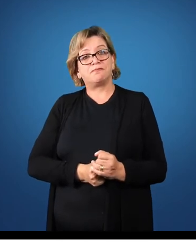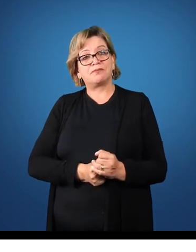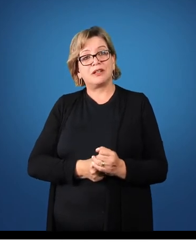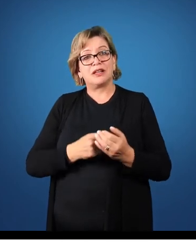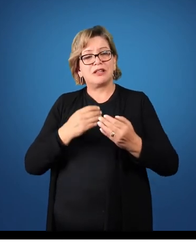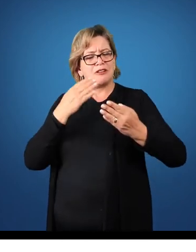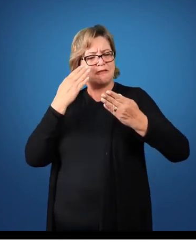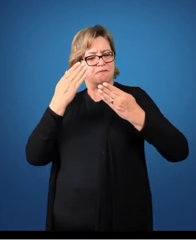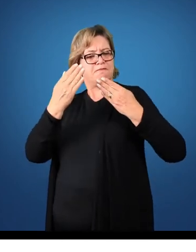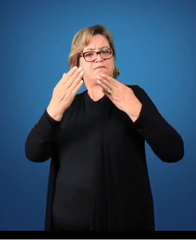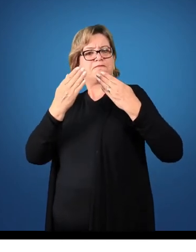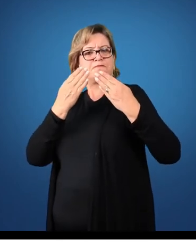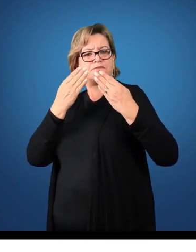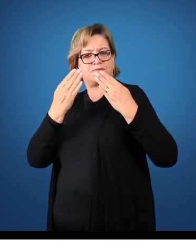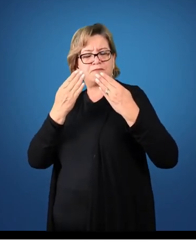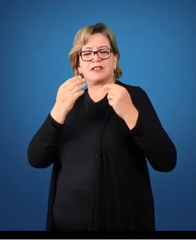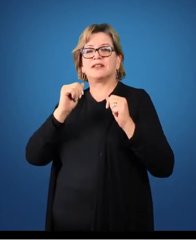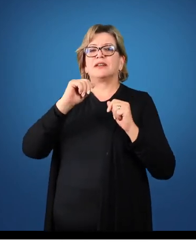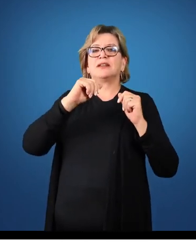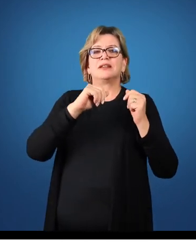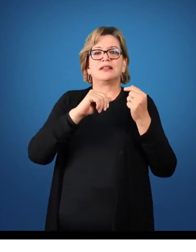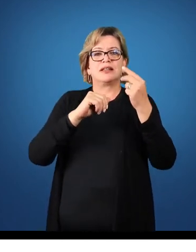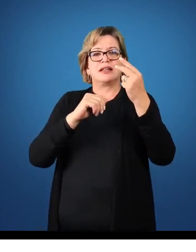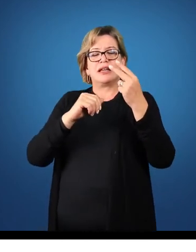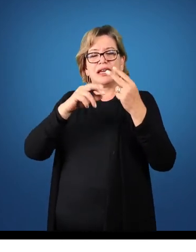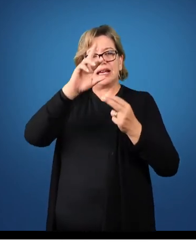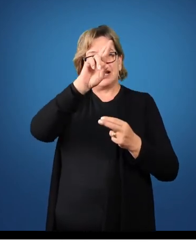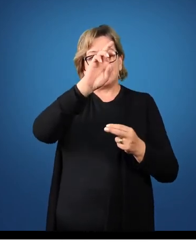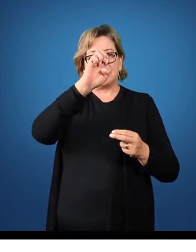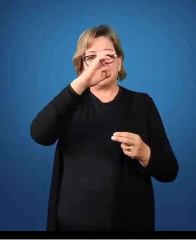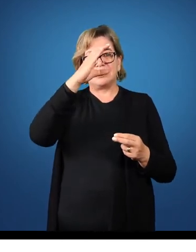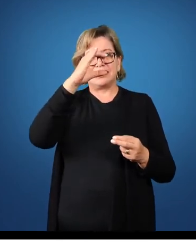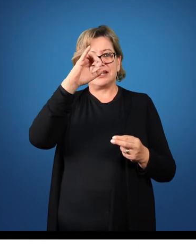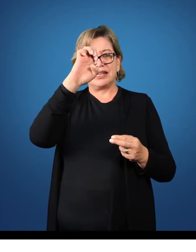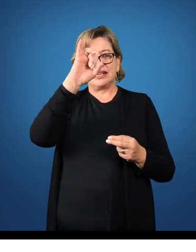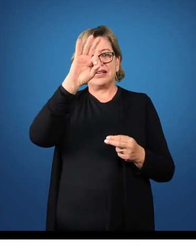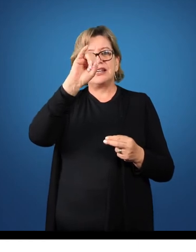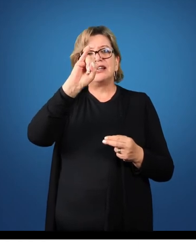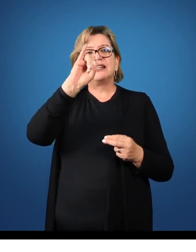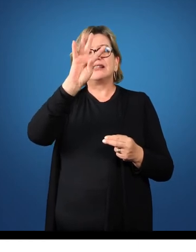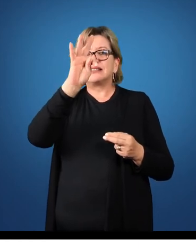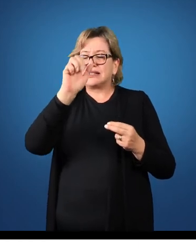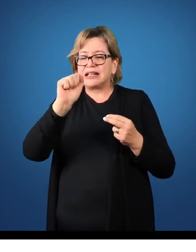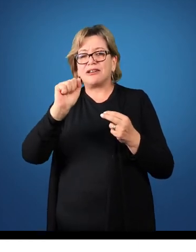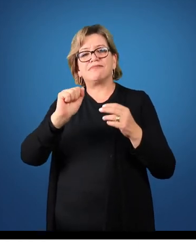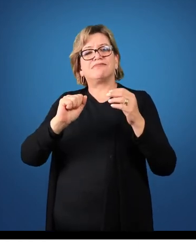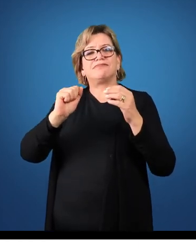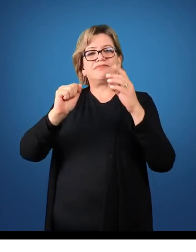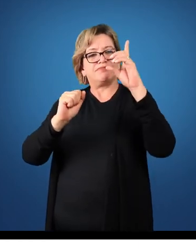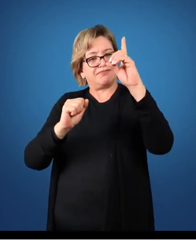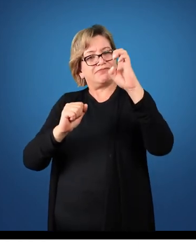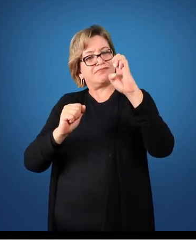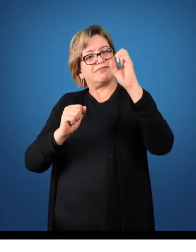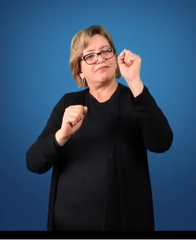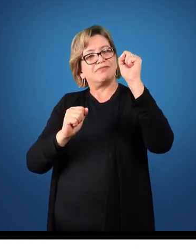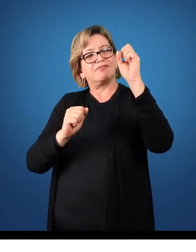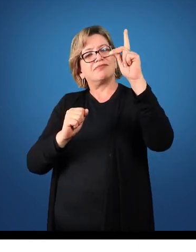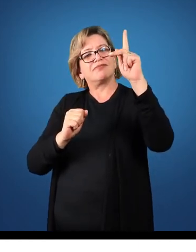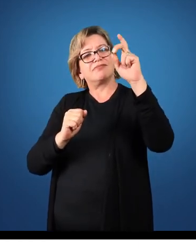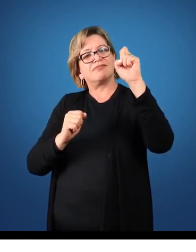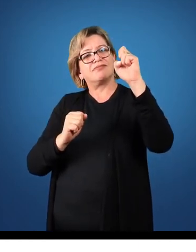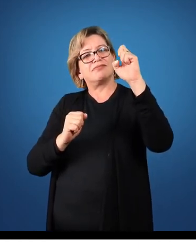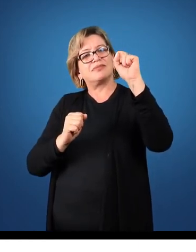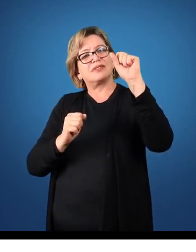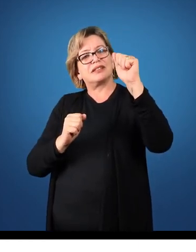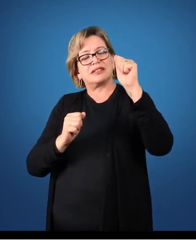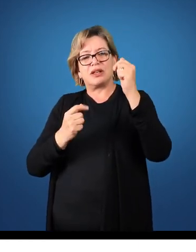Estas confrontações entre receita e despesa, ela visa demonstrar